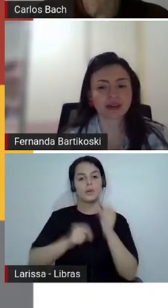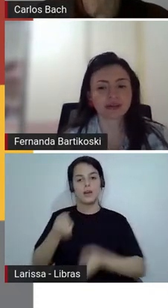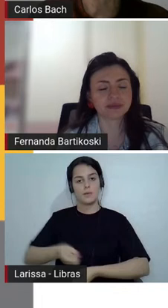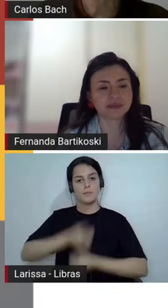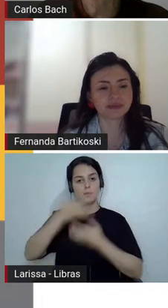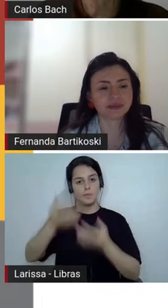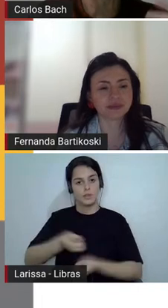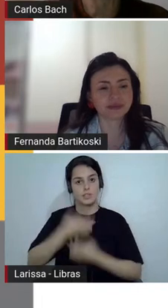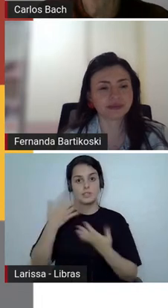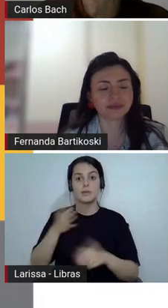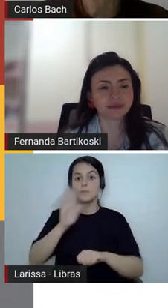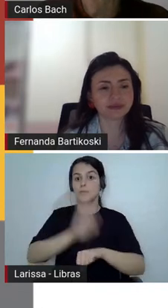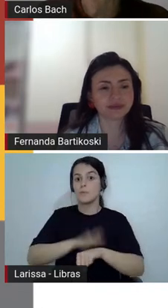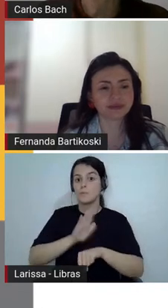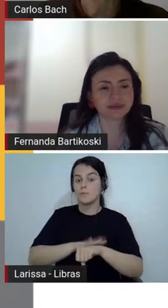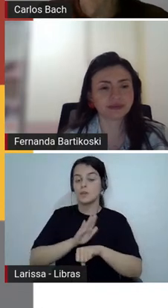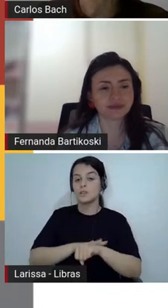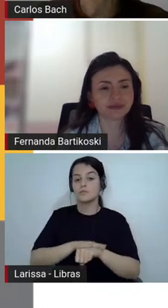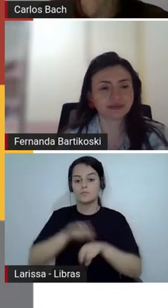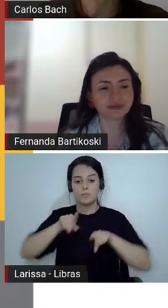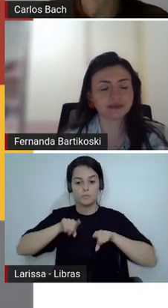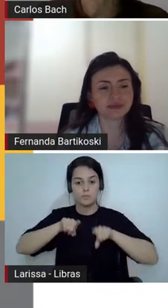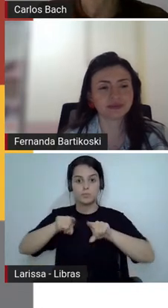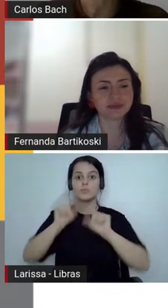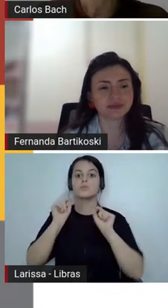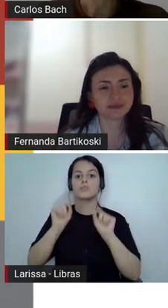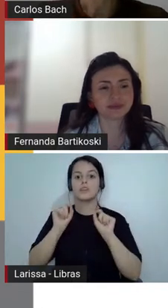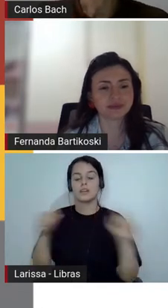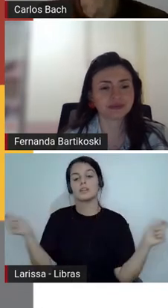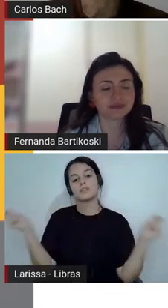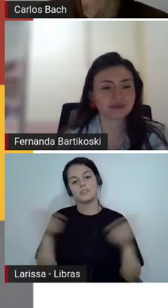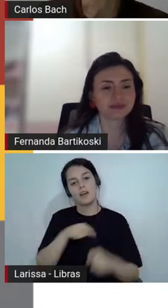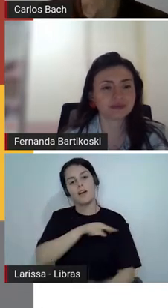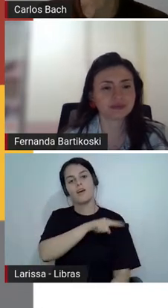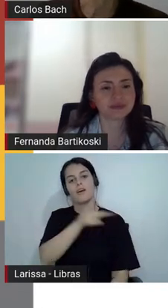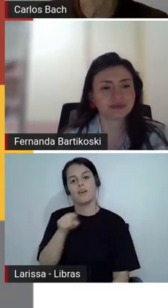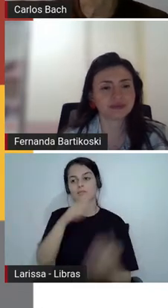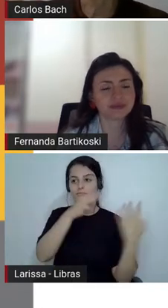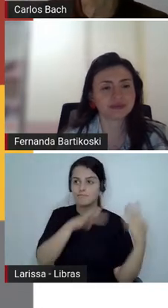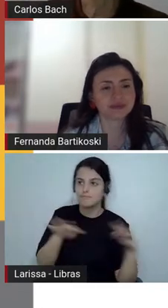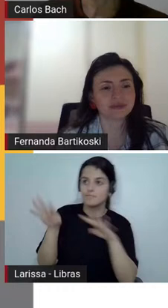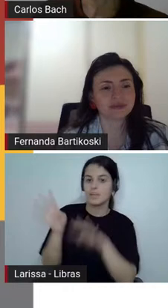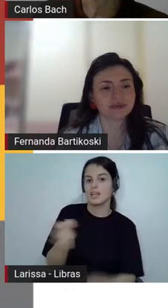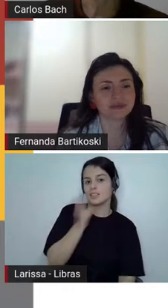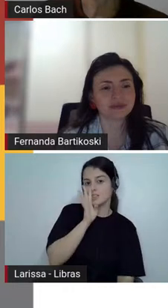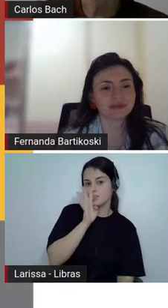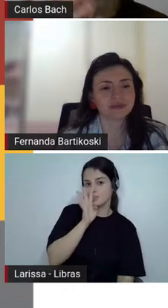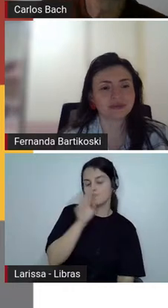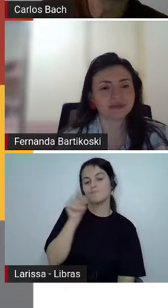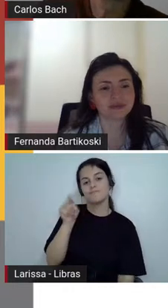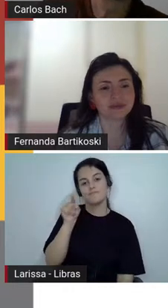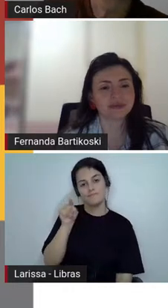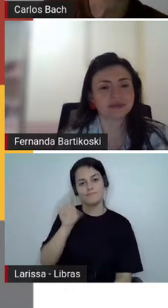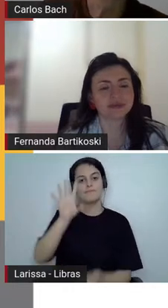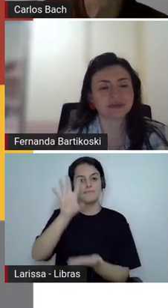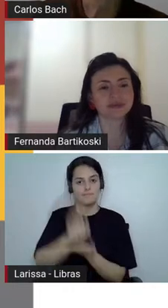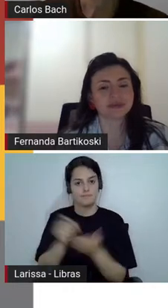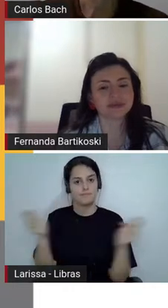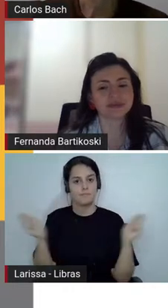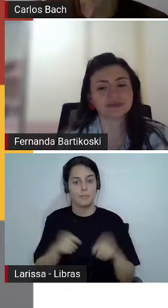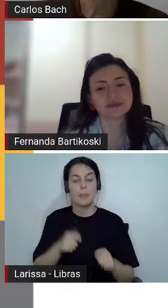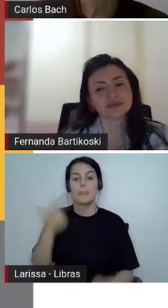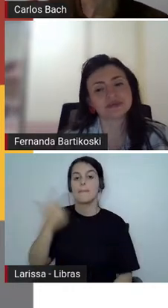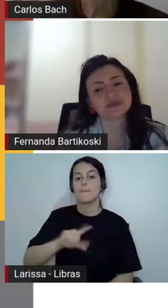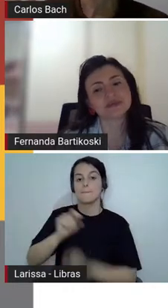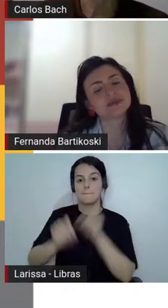deixar para para os outros né esses registros né então o trabalho com leitura literária em sala de aula é muito frutífero